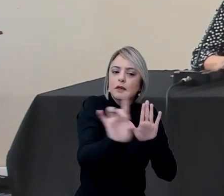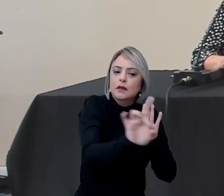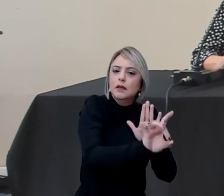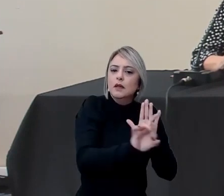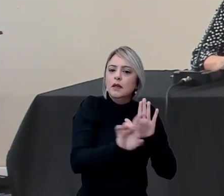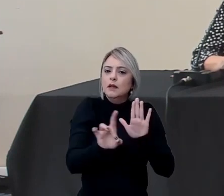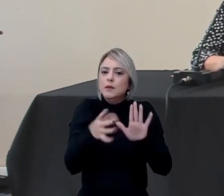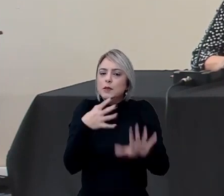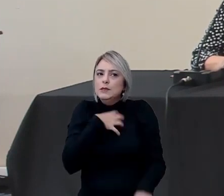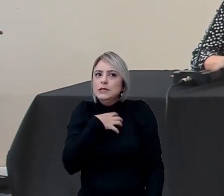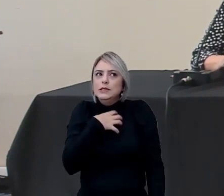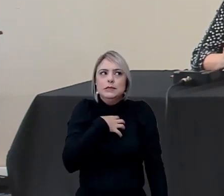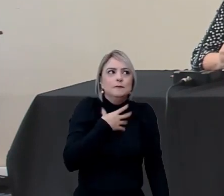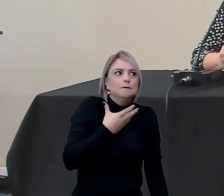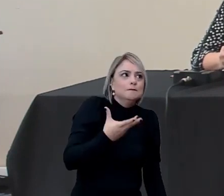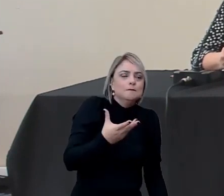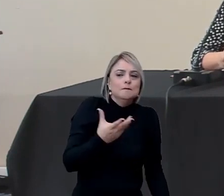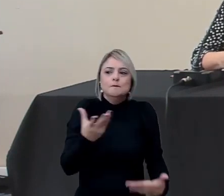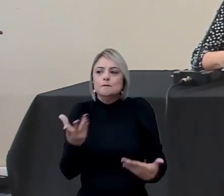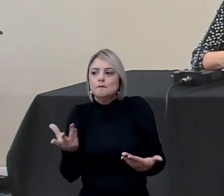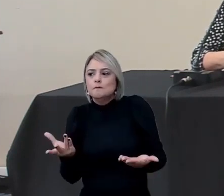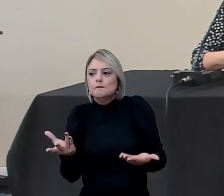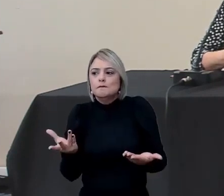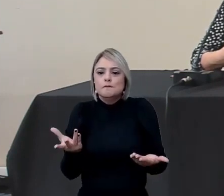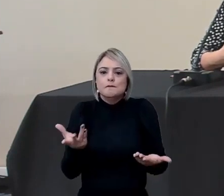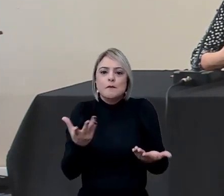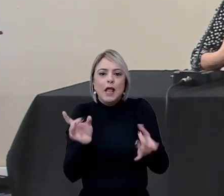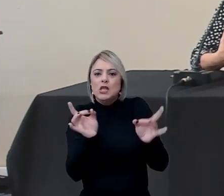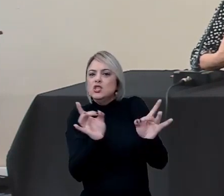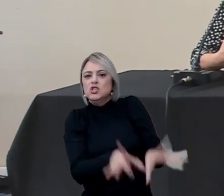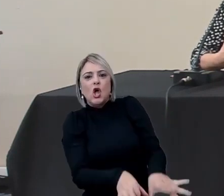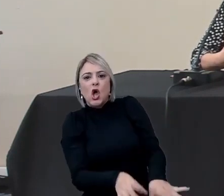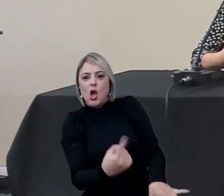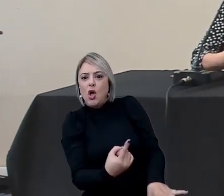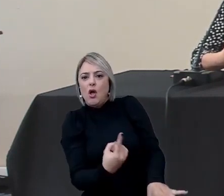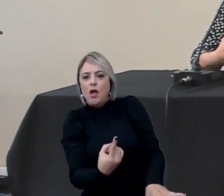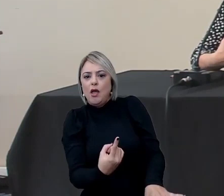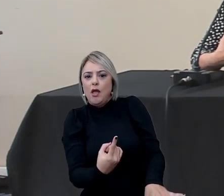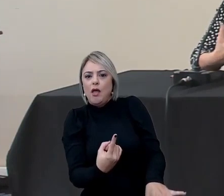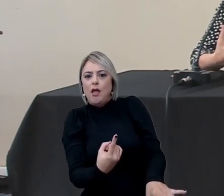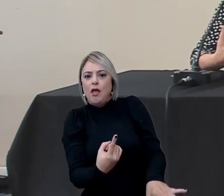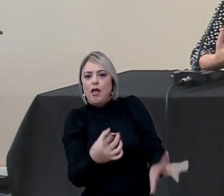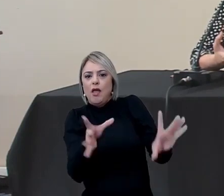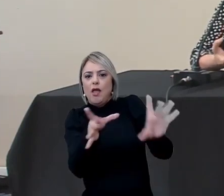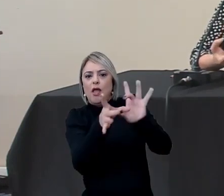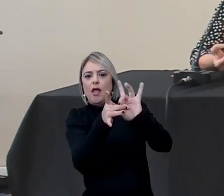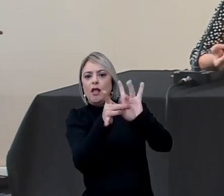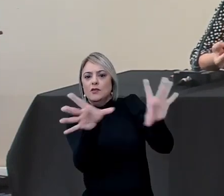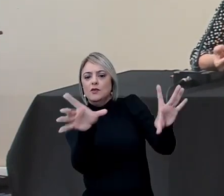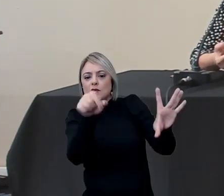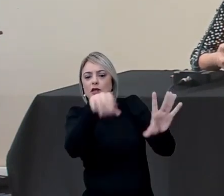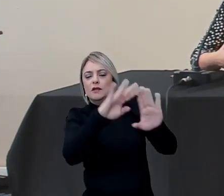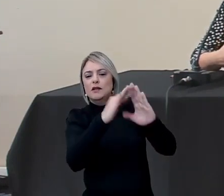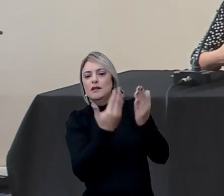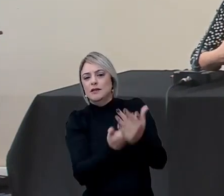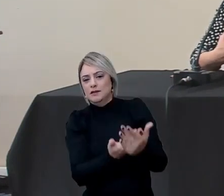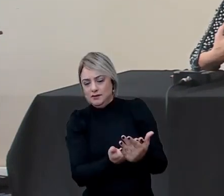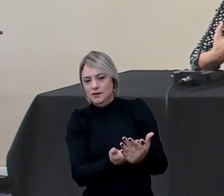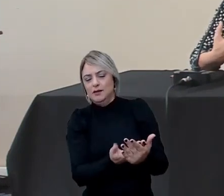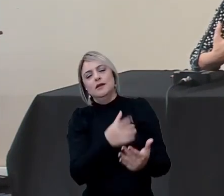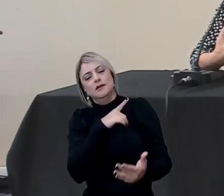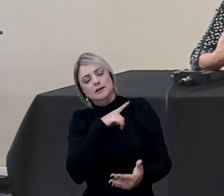não se vejam abandonados, eu digo, desconectados dessa comunidade. A gente